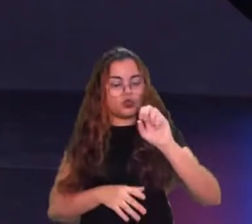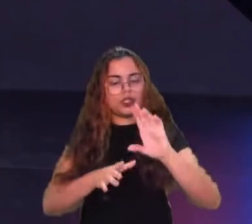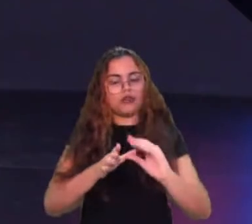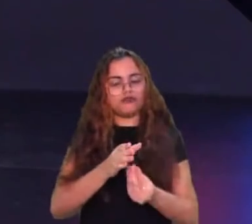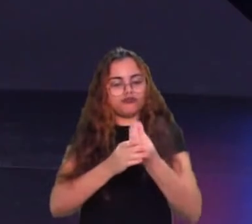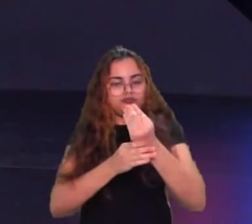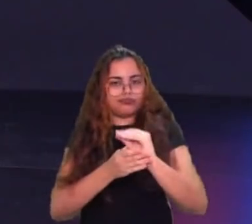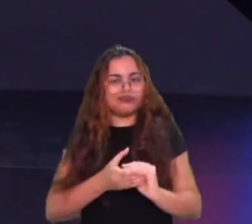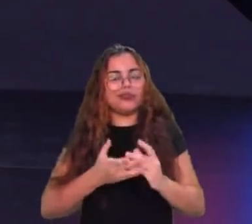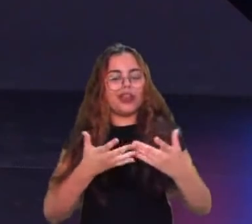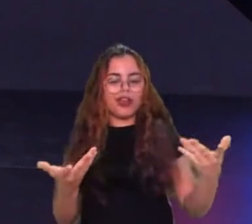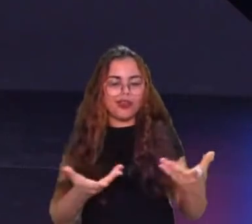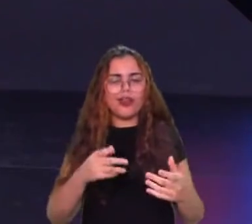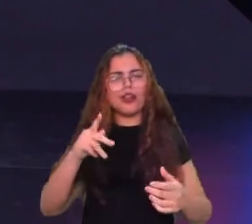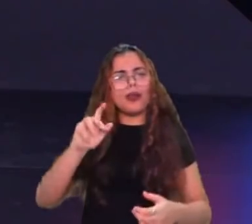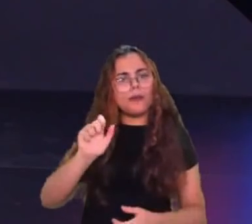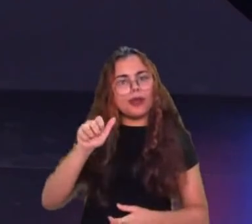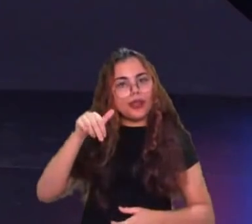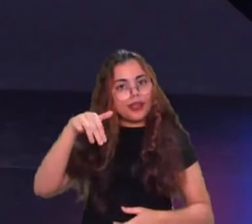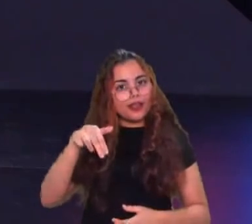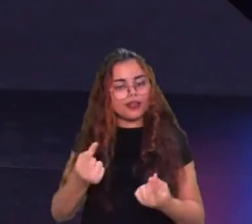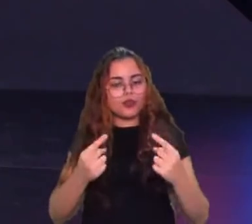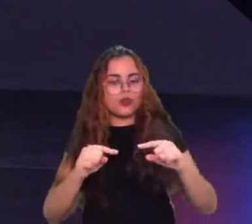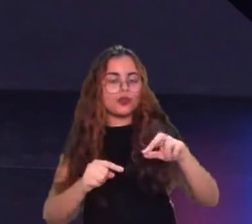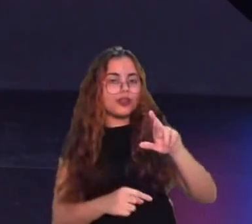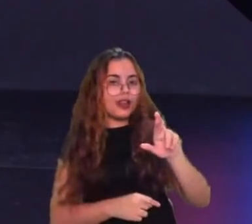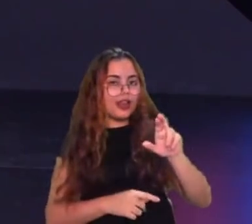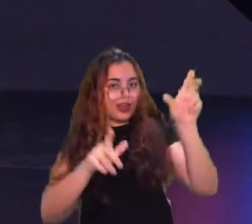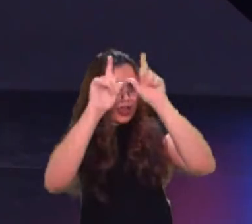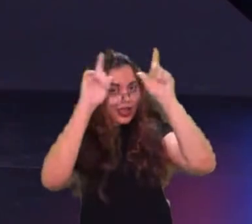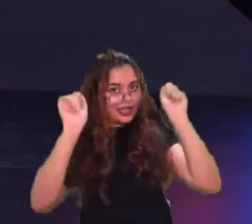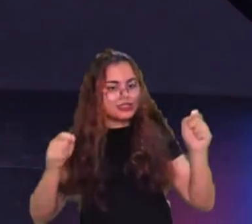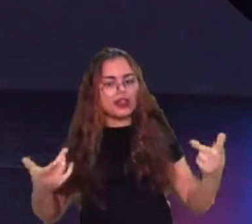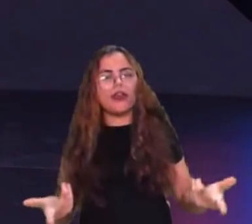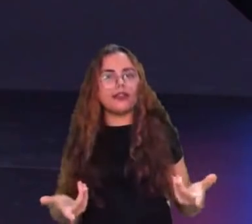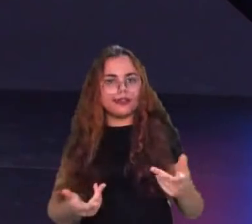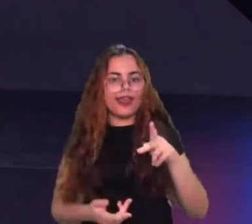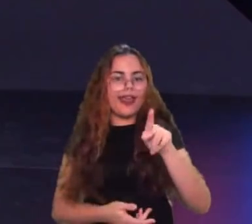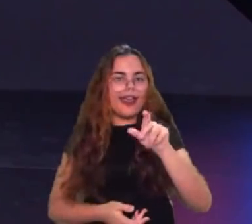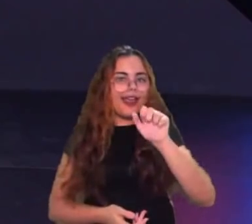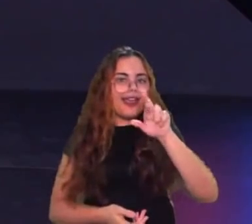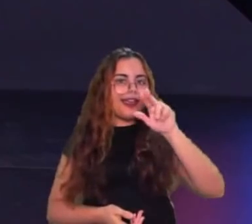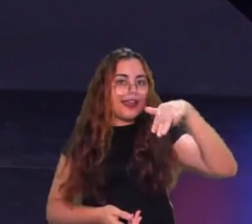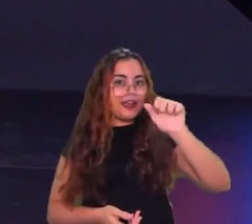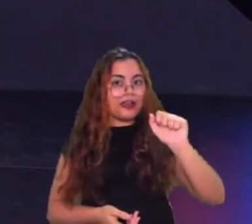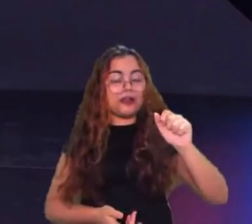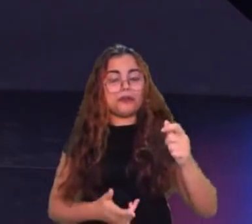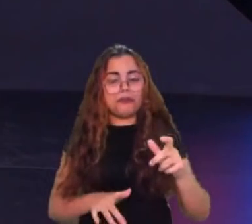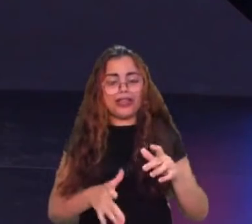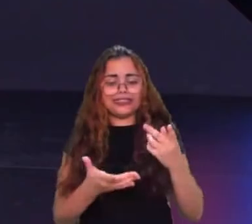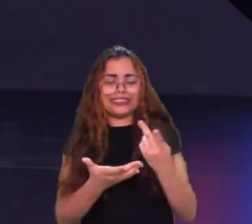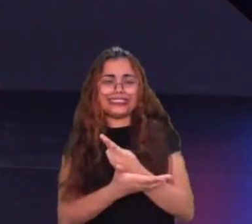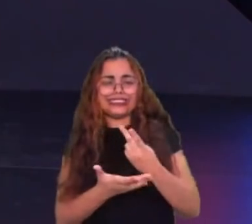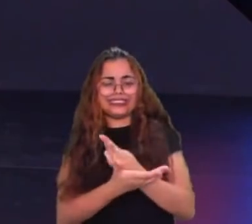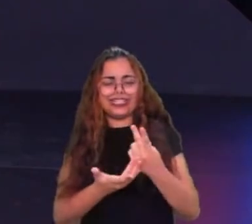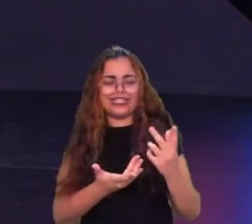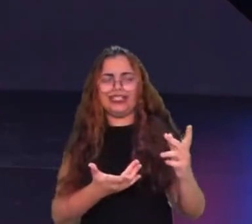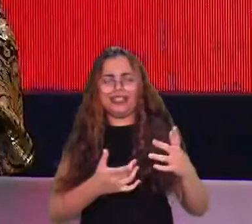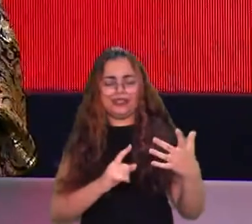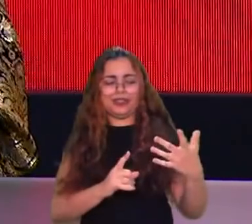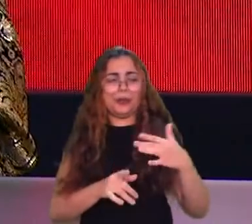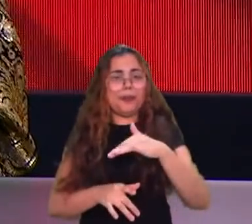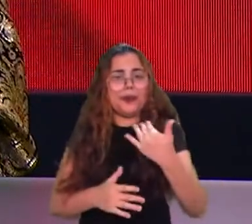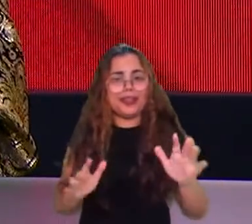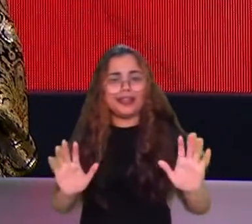parecia que o jogo ia dar uma complicada, até o Makarma tomar um pick-off, né Maylin? Pô cara, não fez sentido aquilo, posso